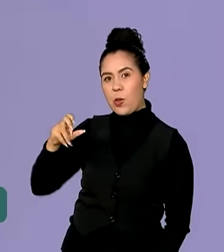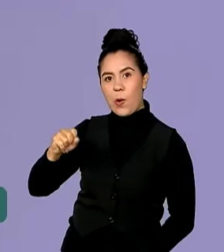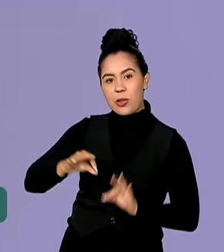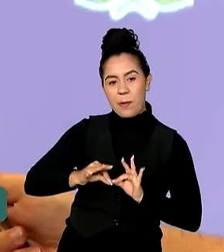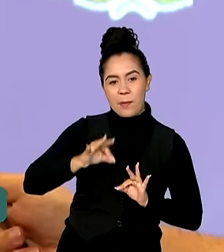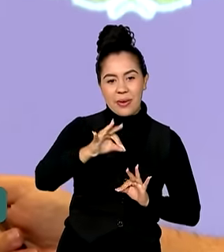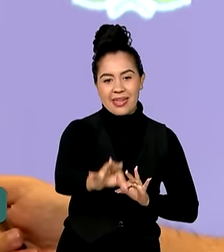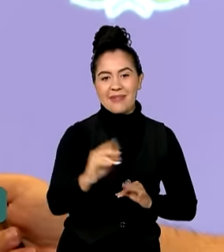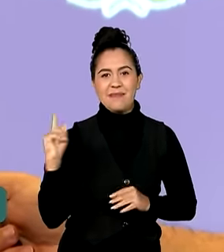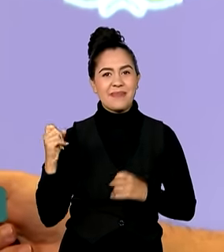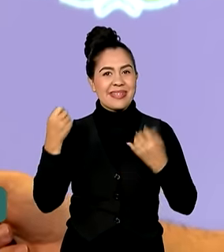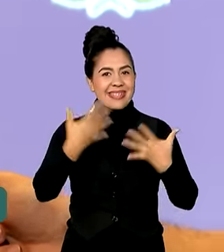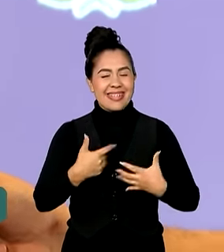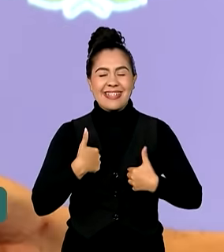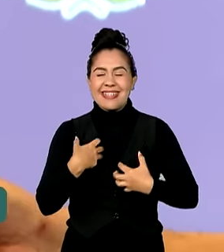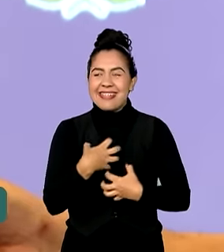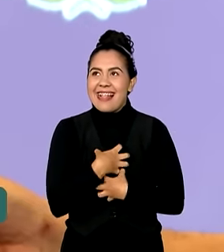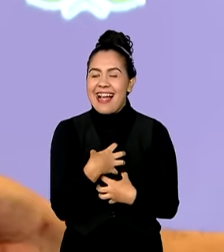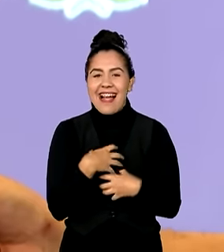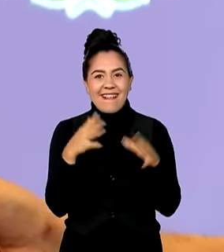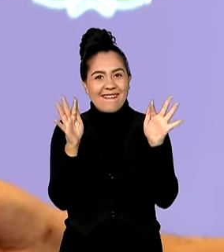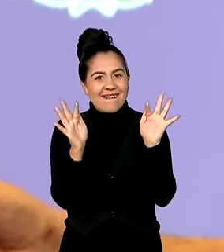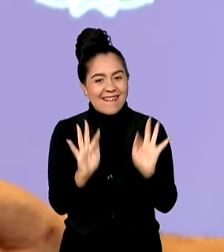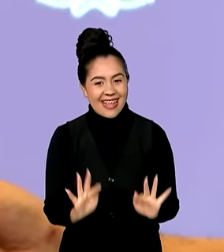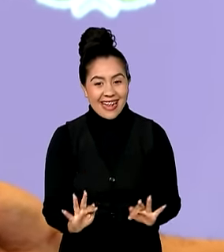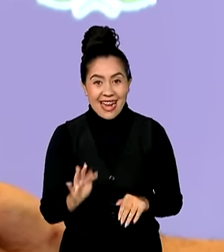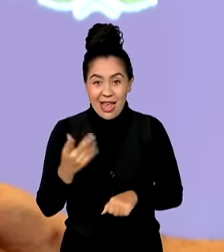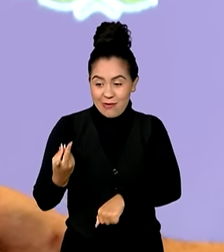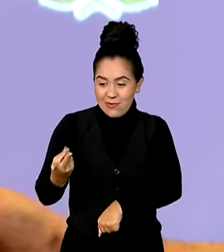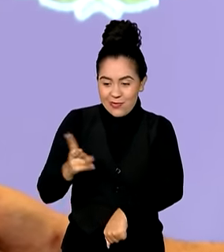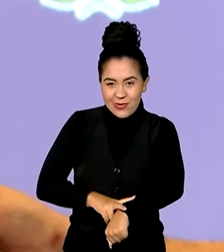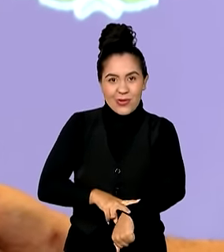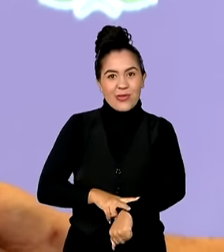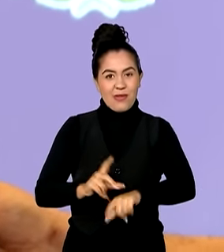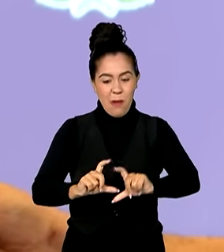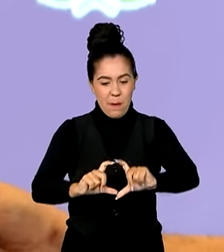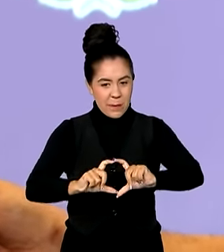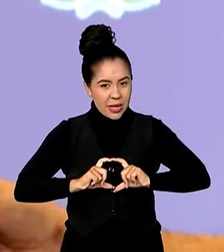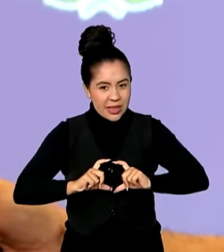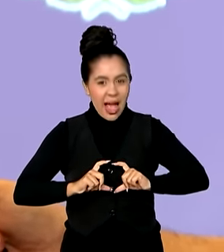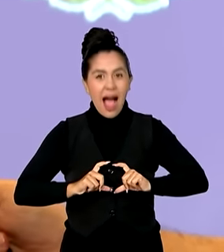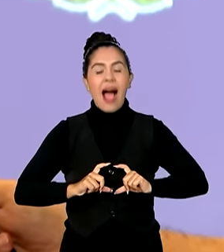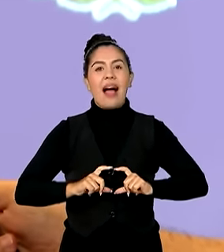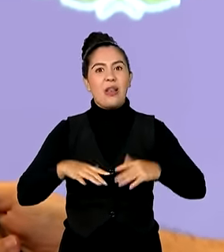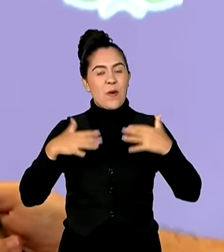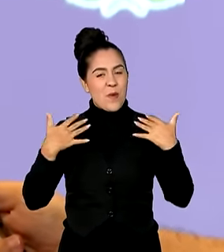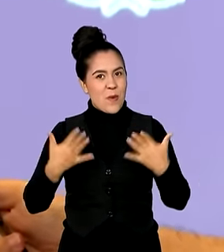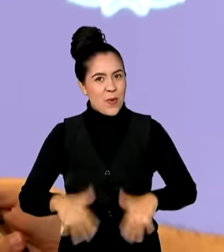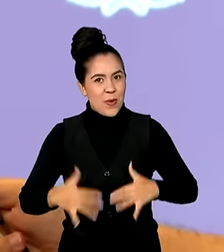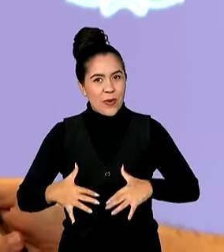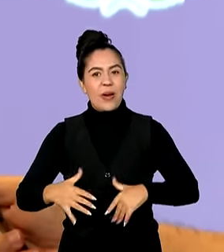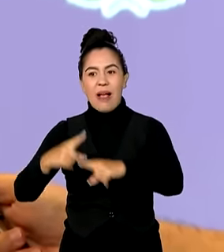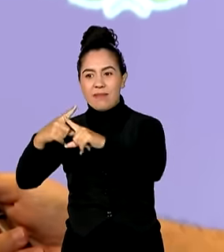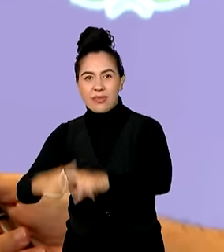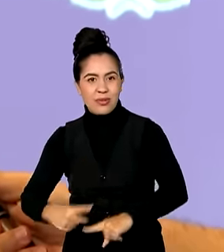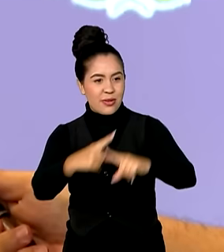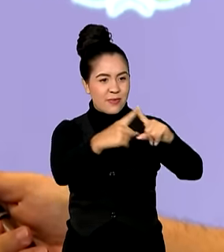minha felicidade está enorme, conquistar duas medalhas no mesmo dia, com duas provas diferentes.